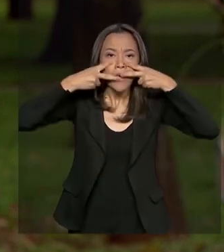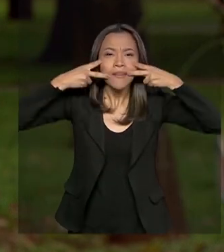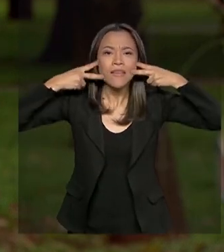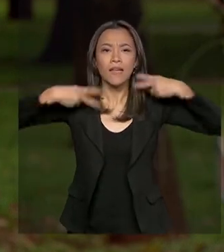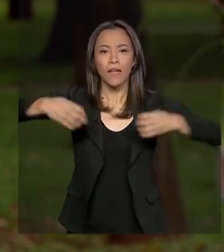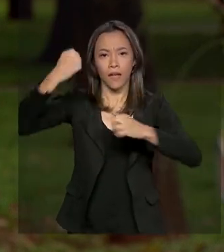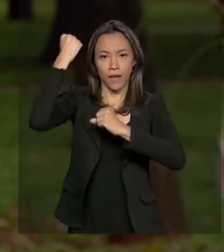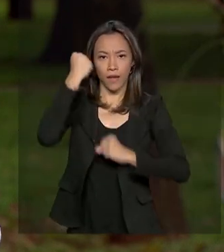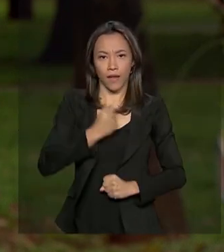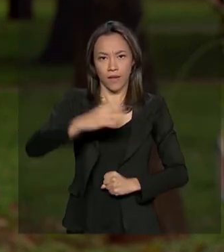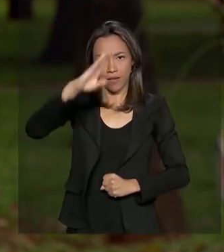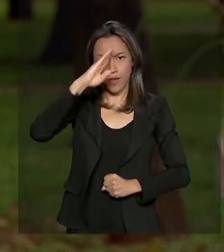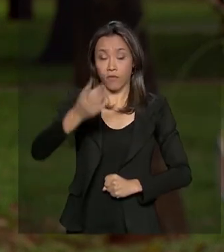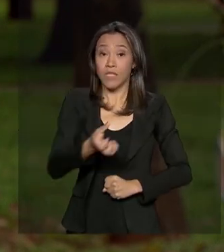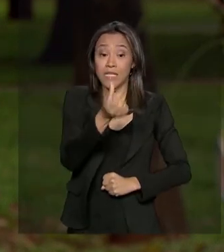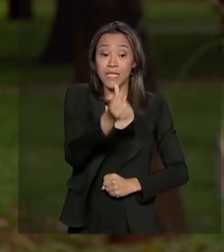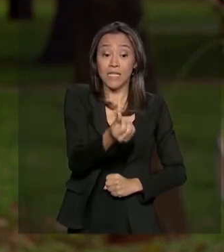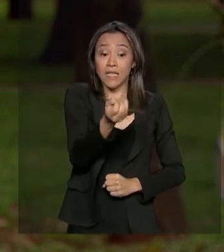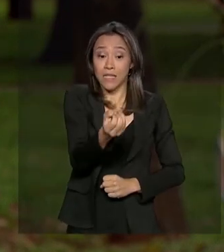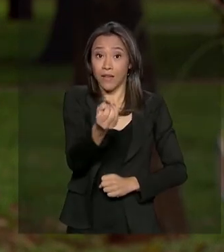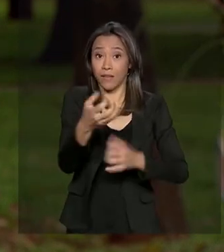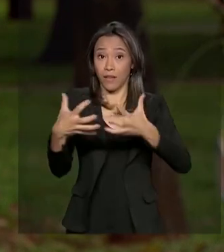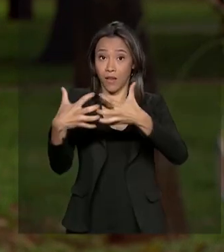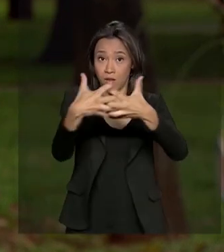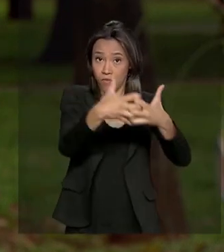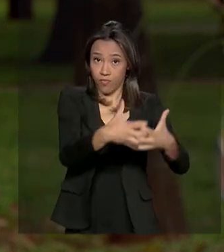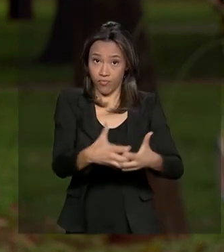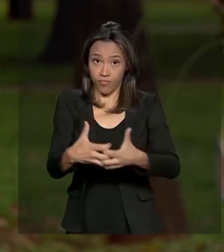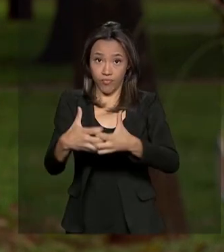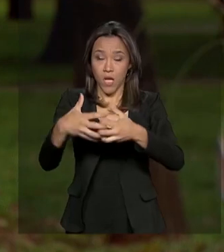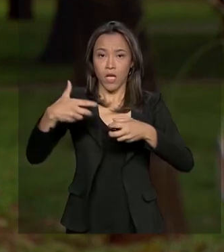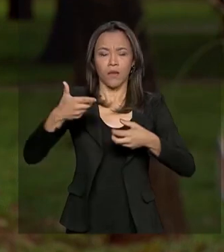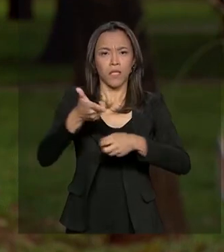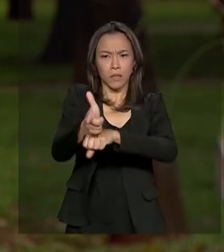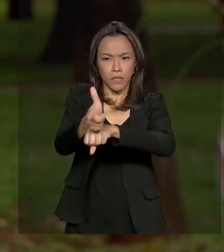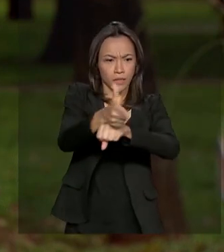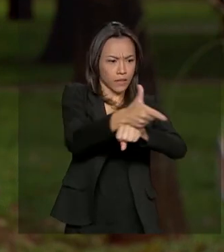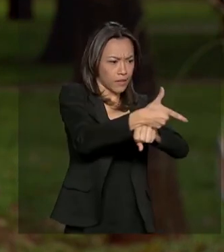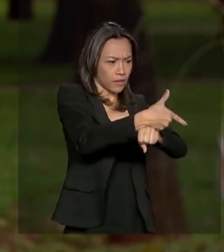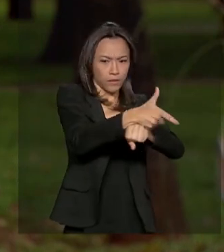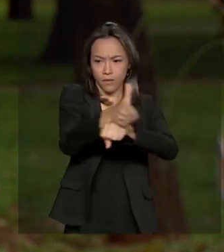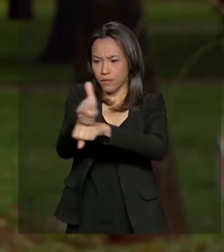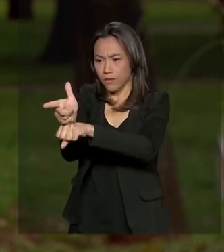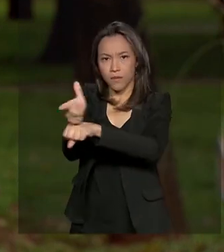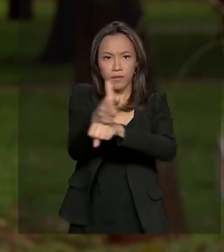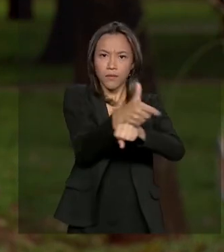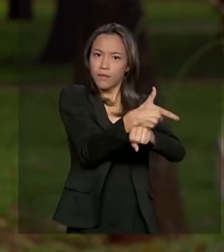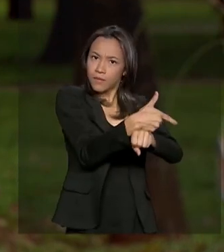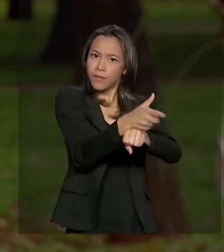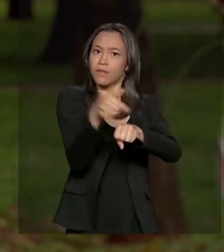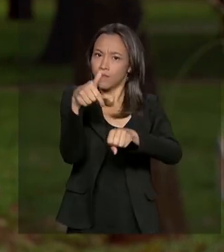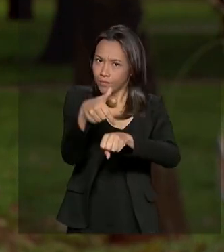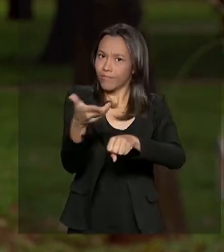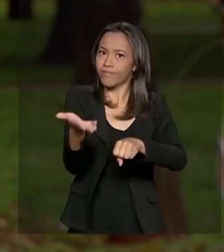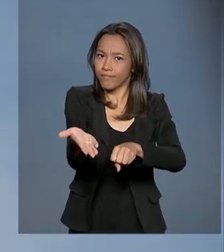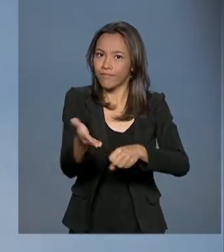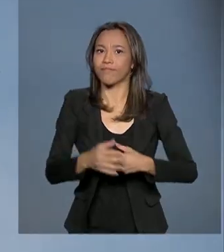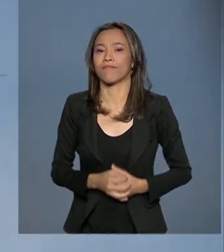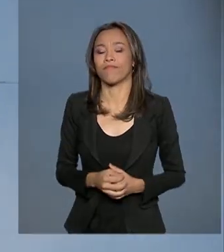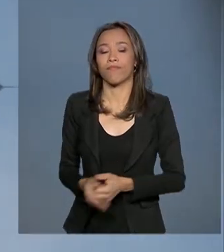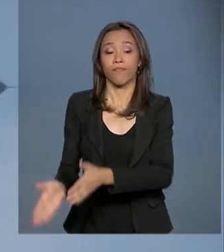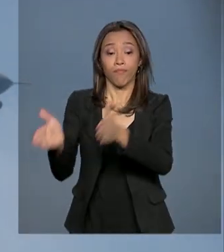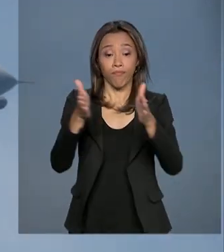60 unidades do Guarani, o blindado para operações militares de defesa, ataque e patrulhamento.